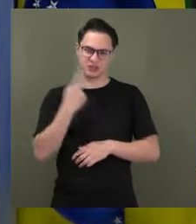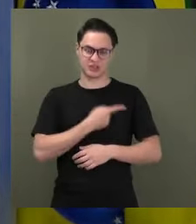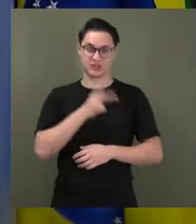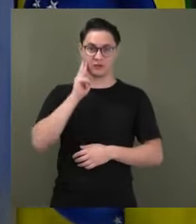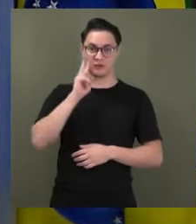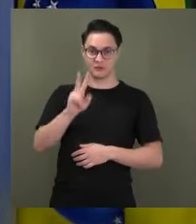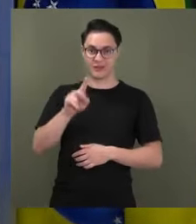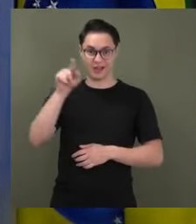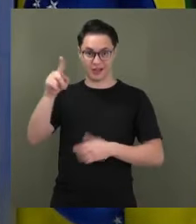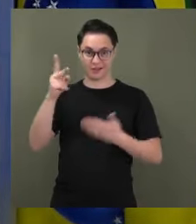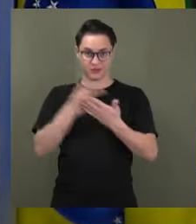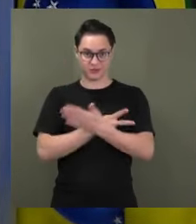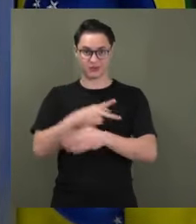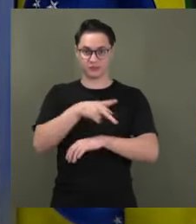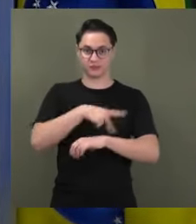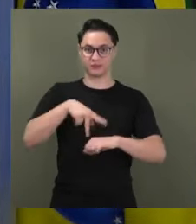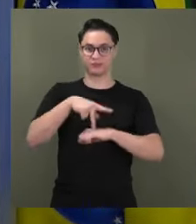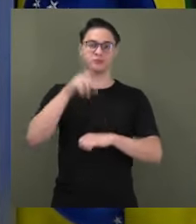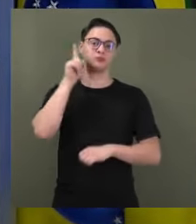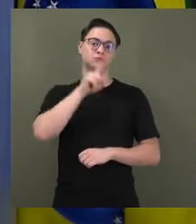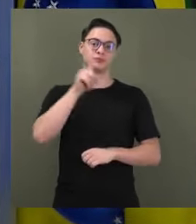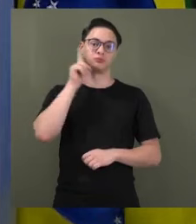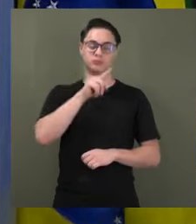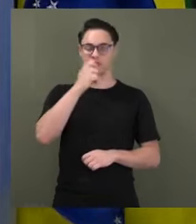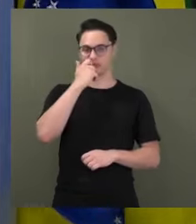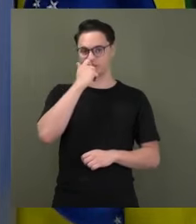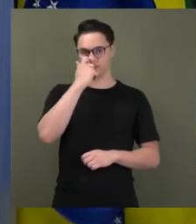oposto, fala nos autos.